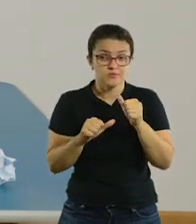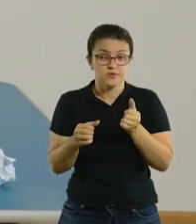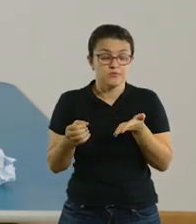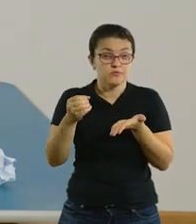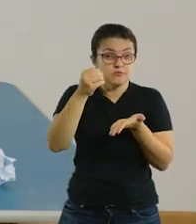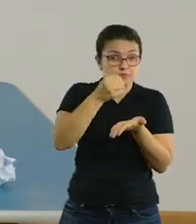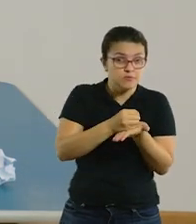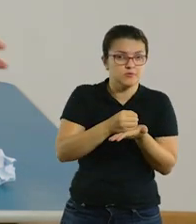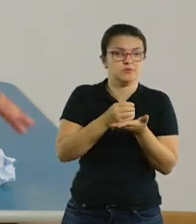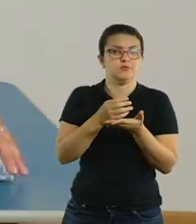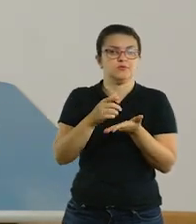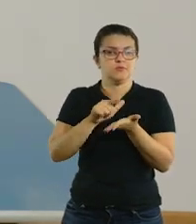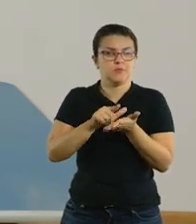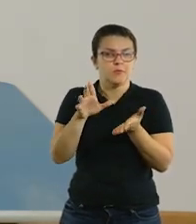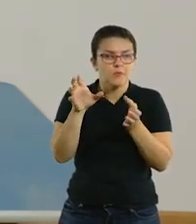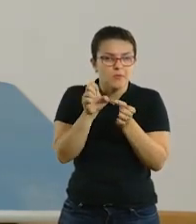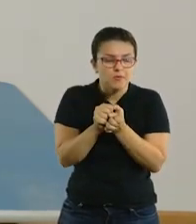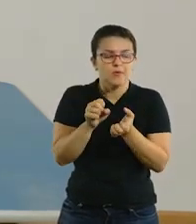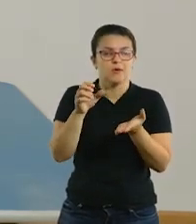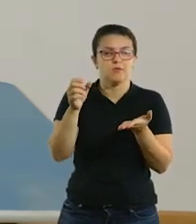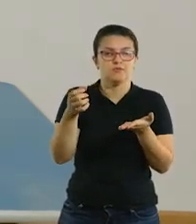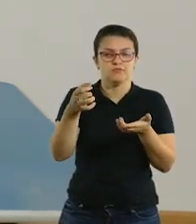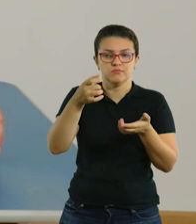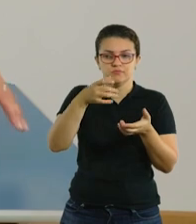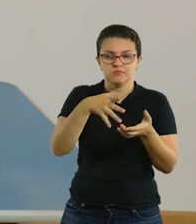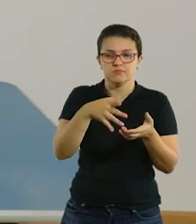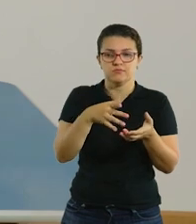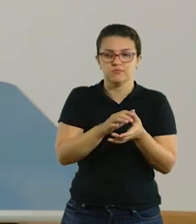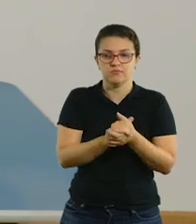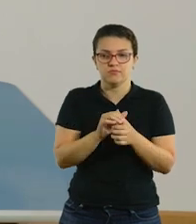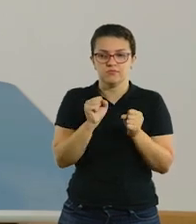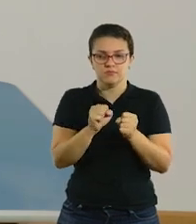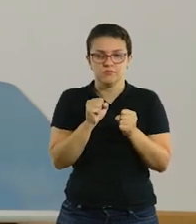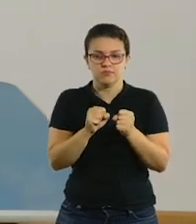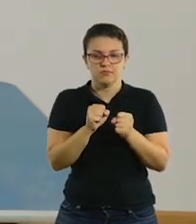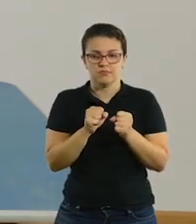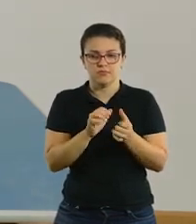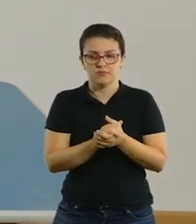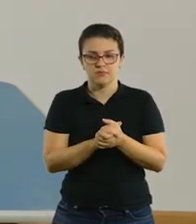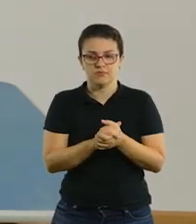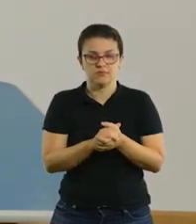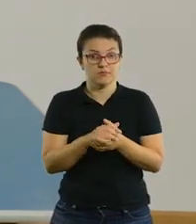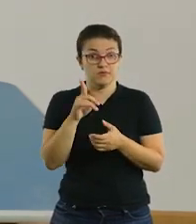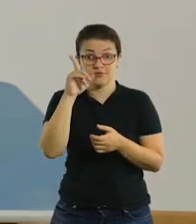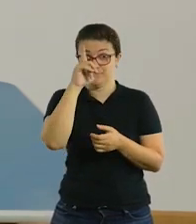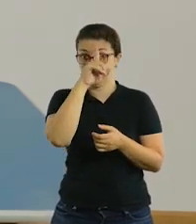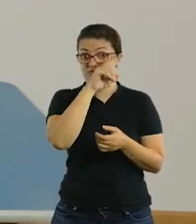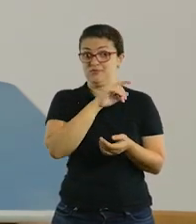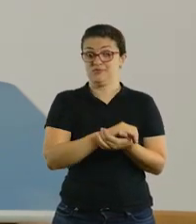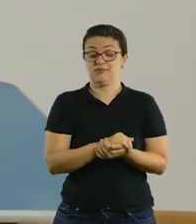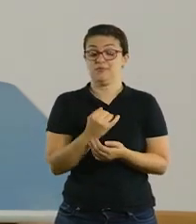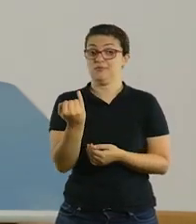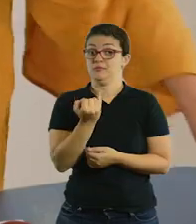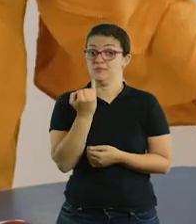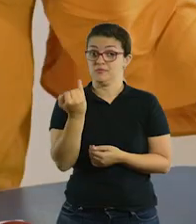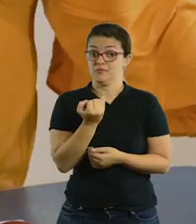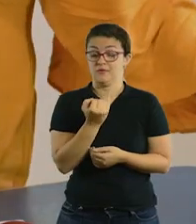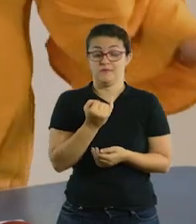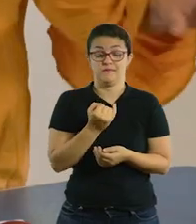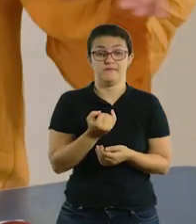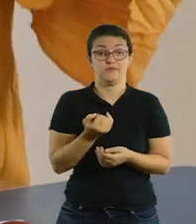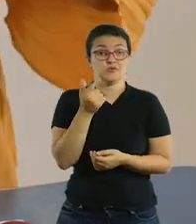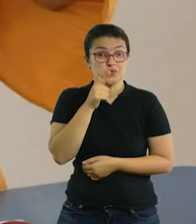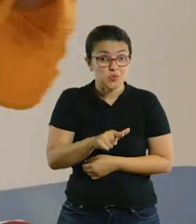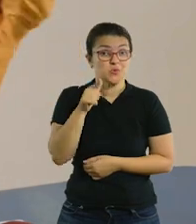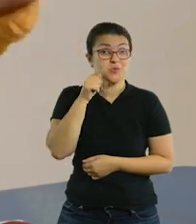objetos. Pode ser uma bolinha de papel. Pode ser a bolinha de dentro aqui do rolom, que vai ficar mais difícil. O